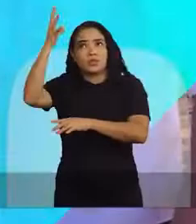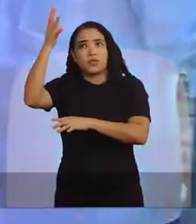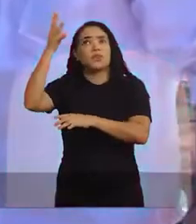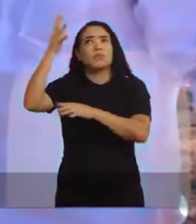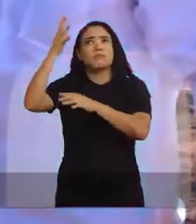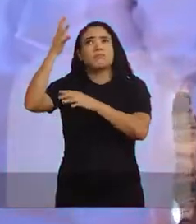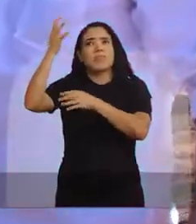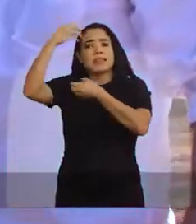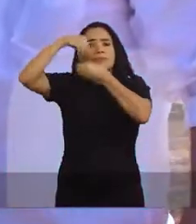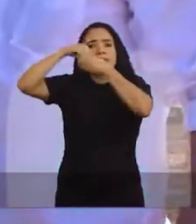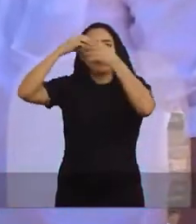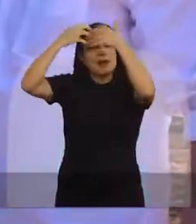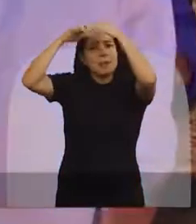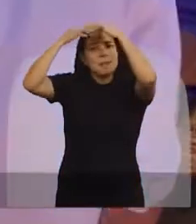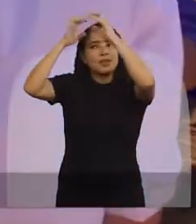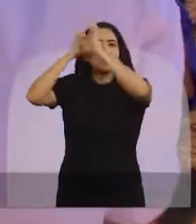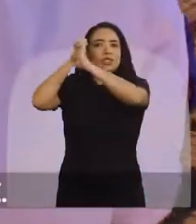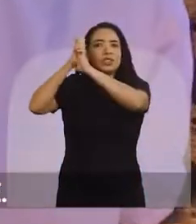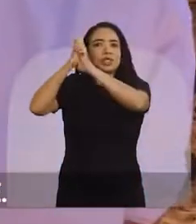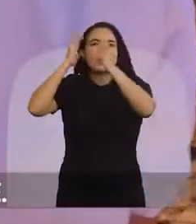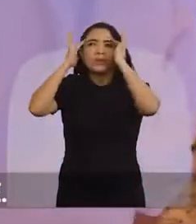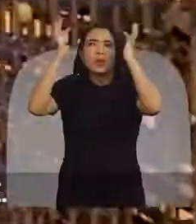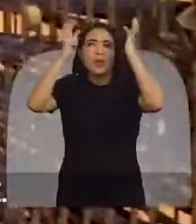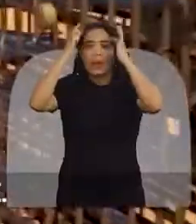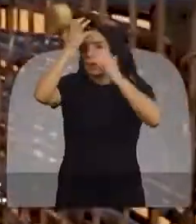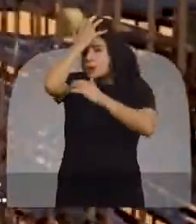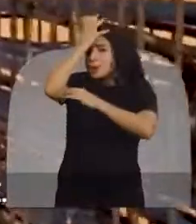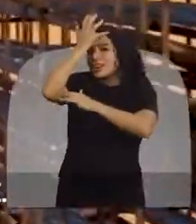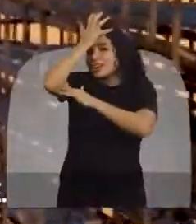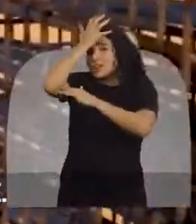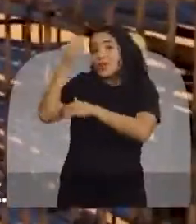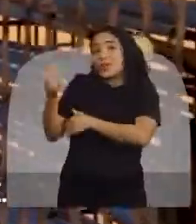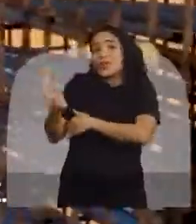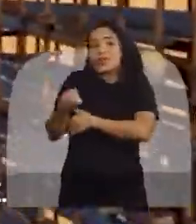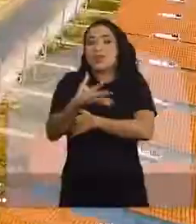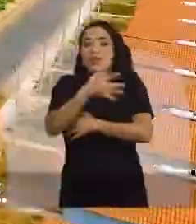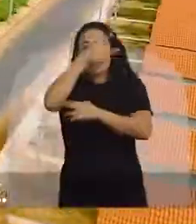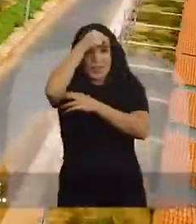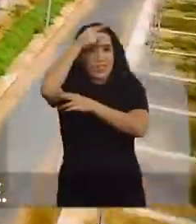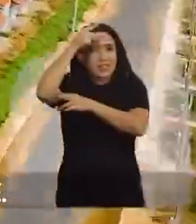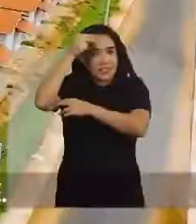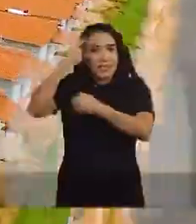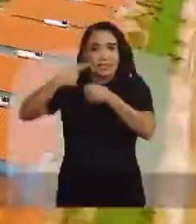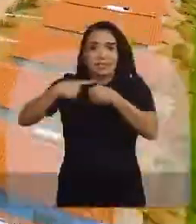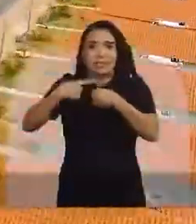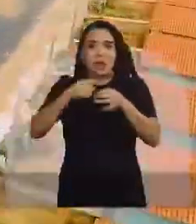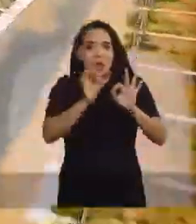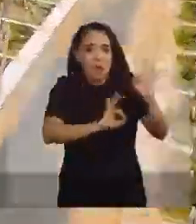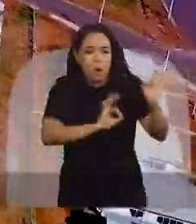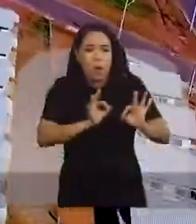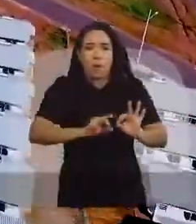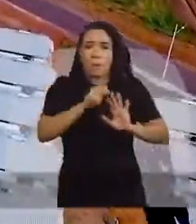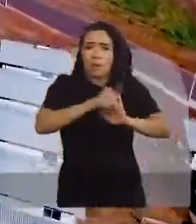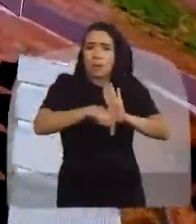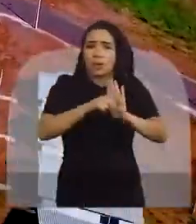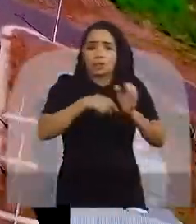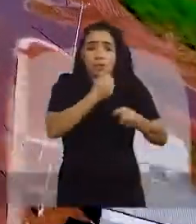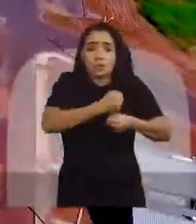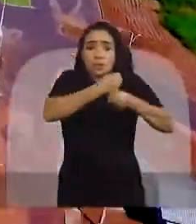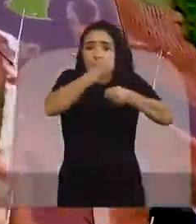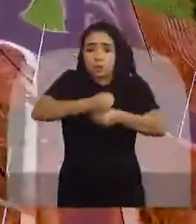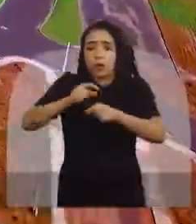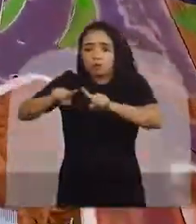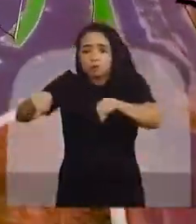estava na cabeça de um engenheiro sonhador, Ronaldo Dimas, o novo prefeito da cidade. Ele articulou projetos para